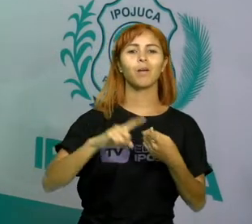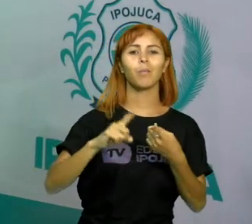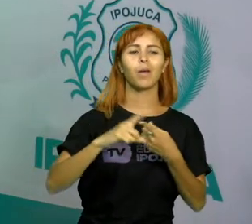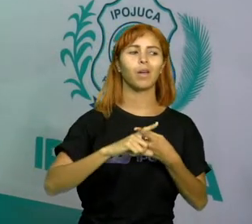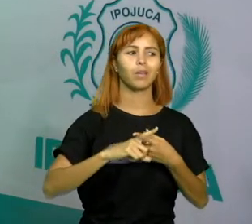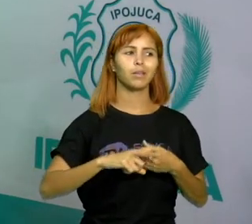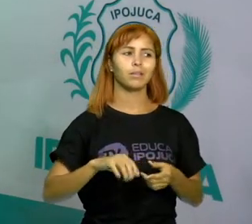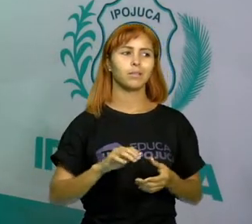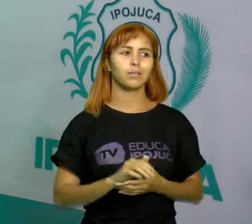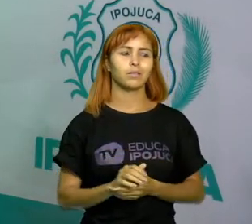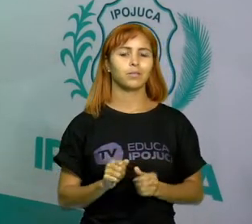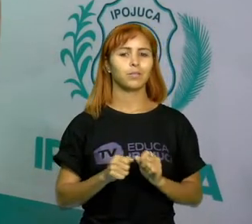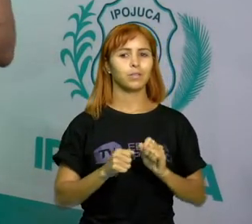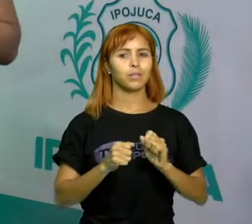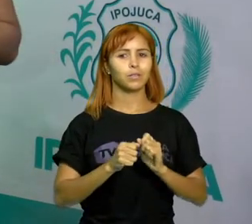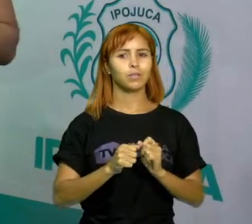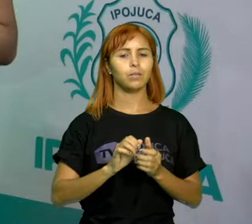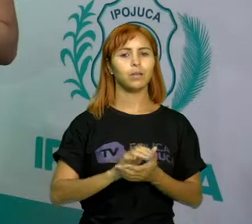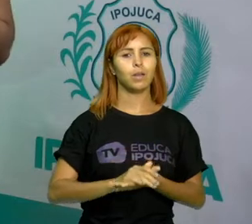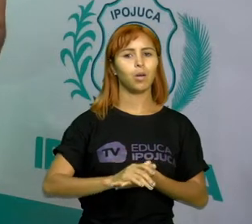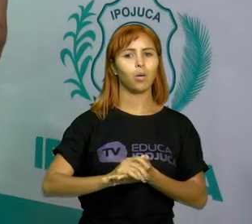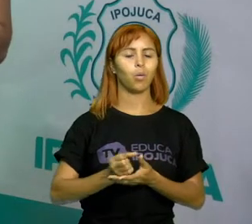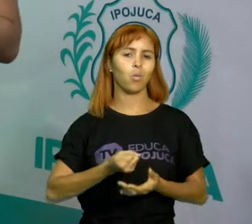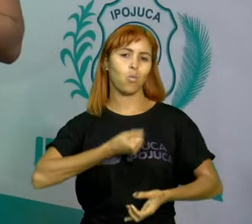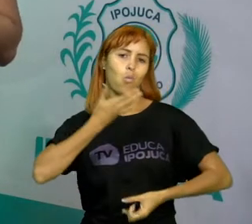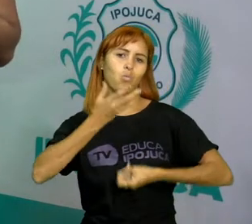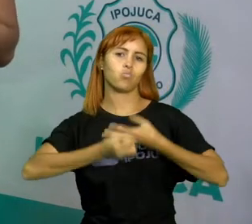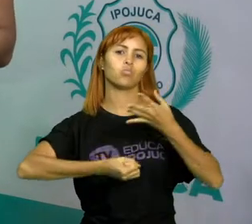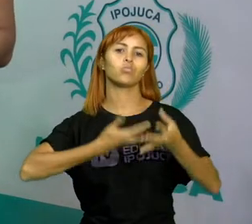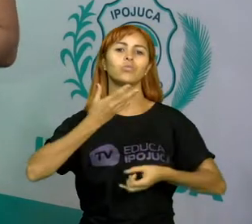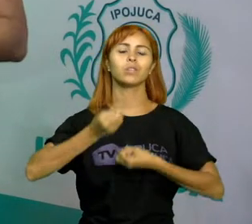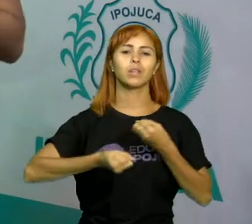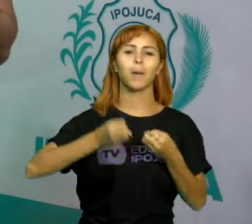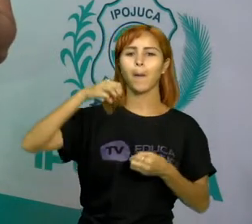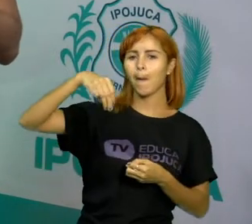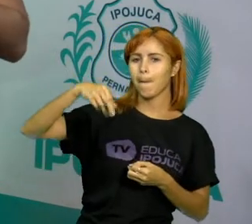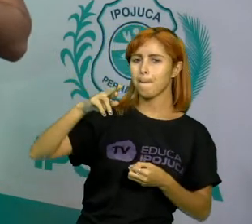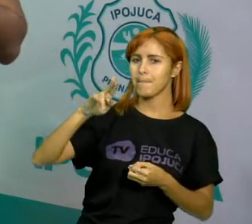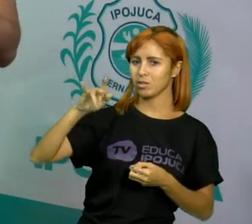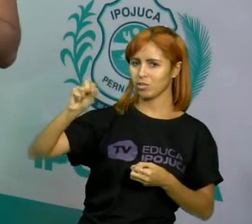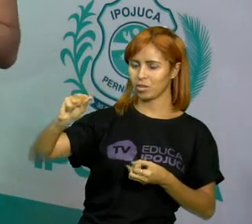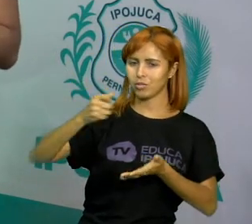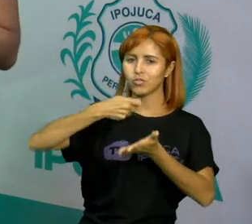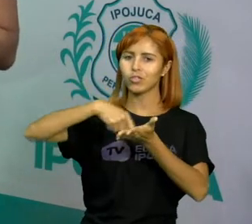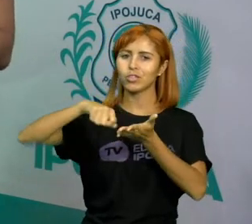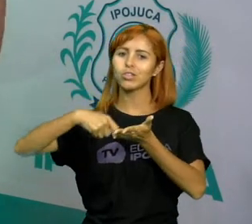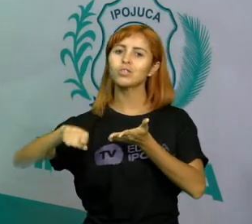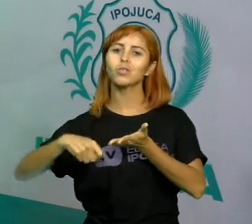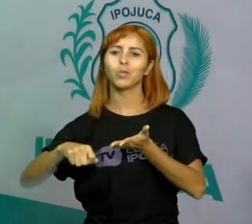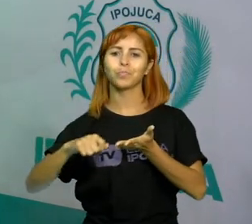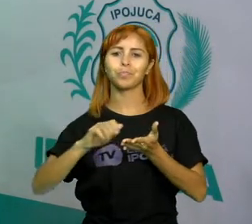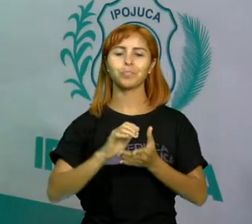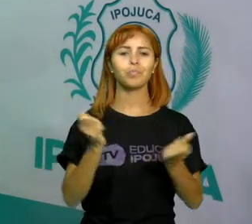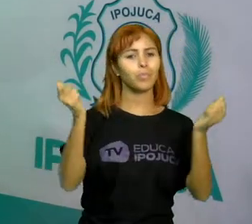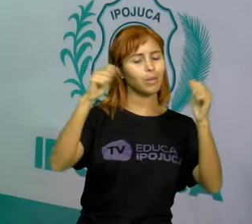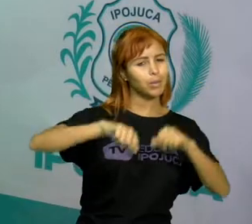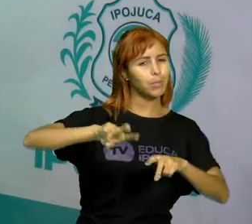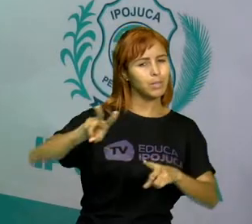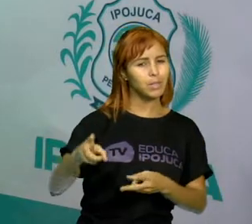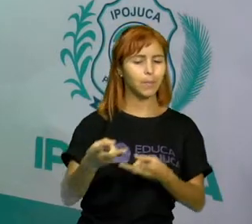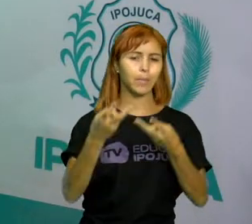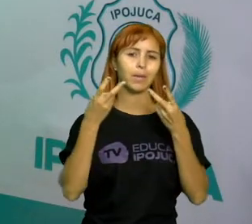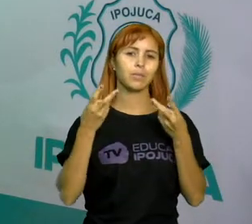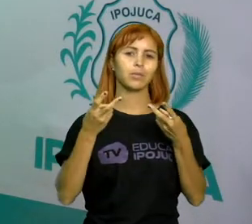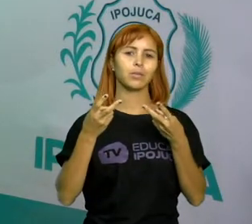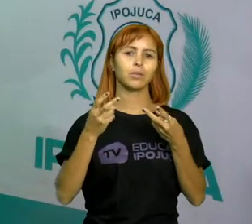Espelho, de Machado de Assis, que é uma obra muito interessante, a representatividade da obra dele. Podemos perceber